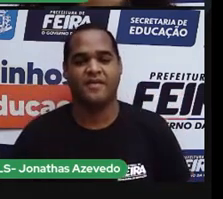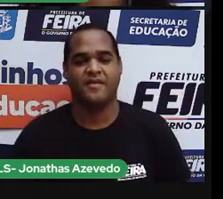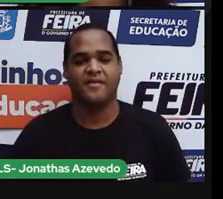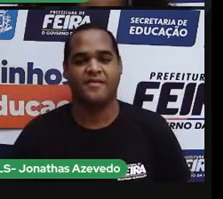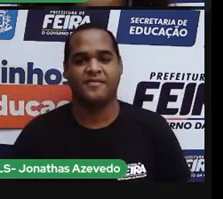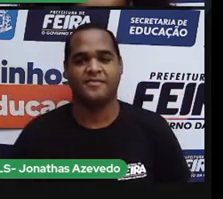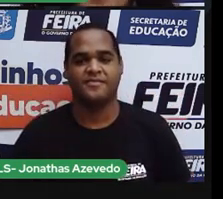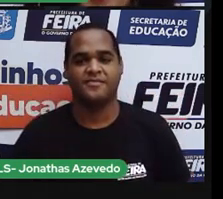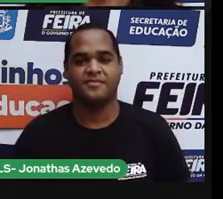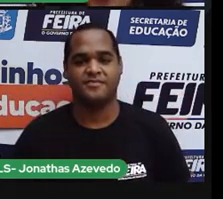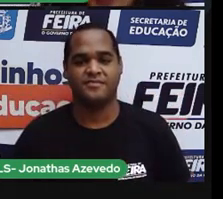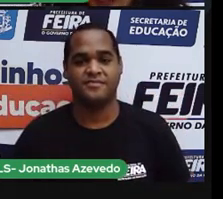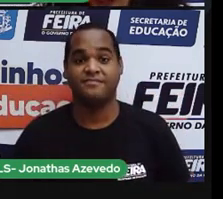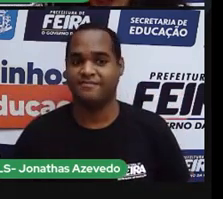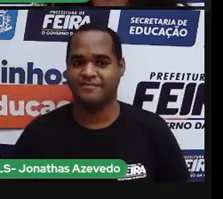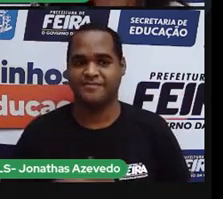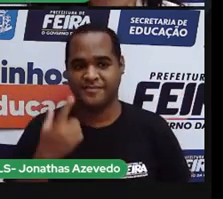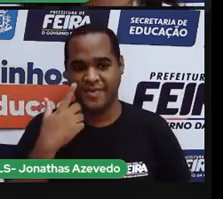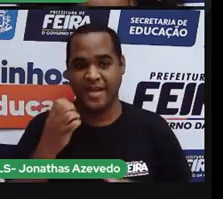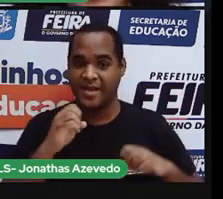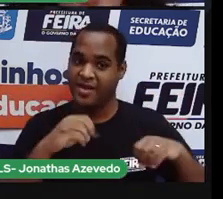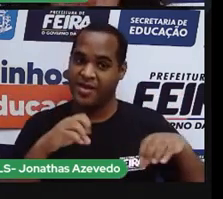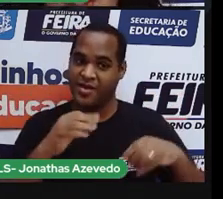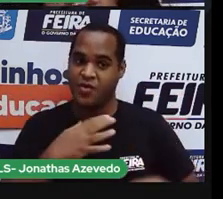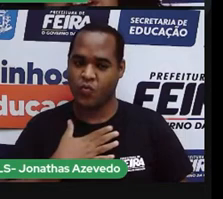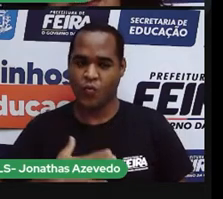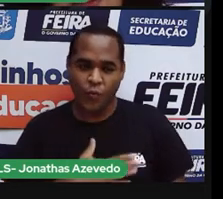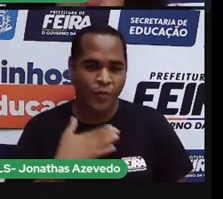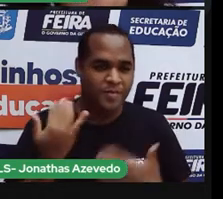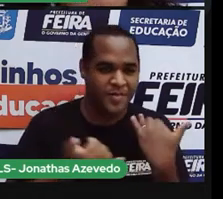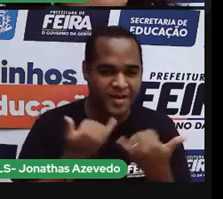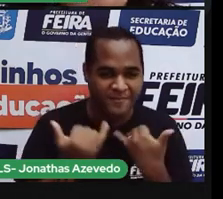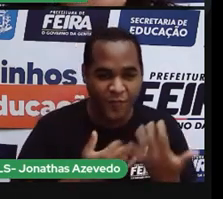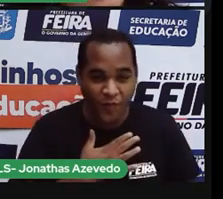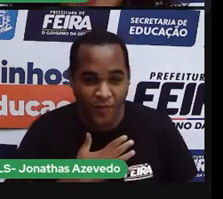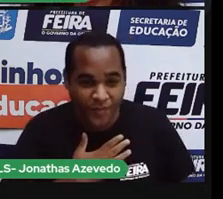Parabéns. continuar a nossa aula. Para aí, gostaram do jogo?